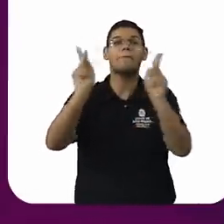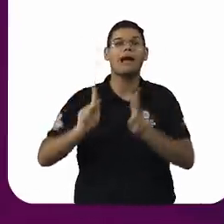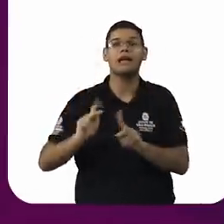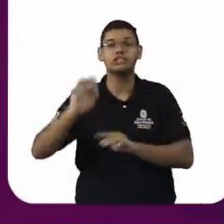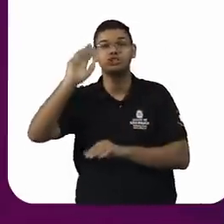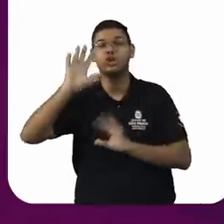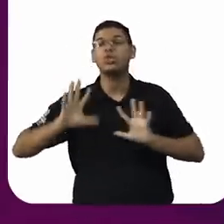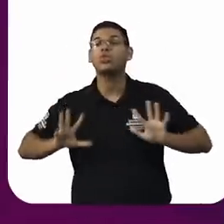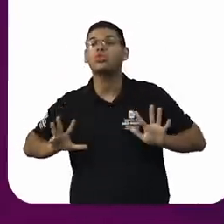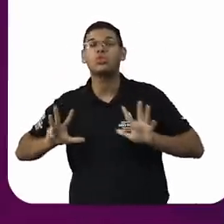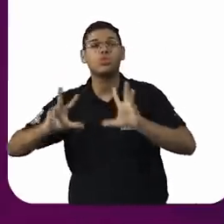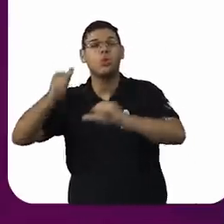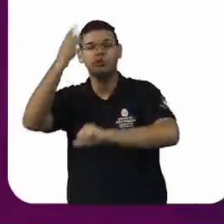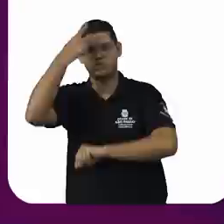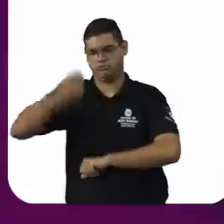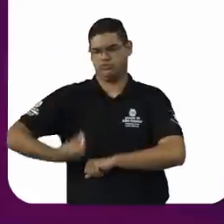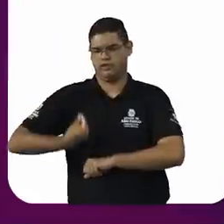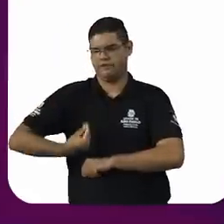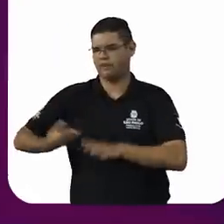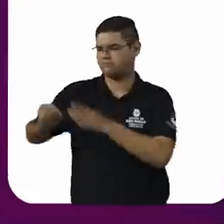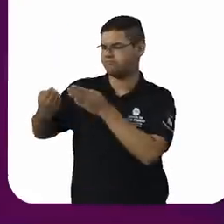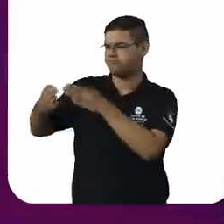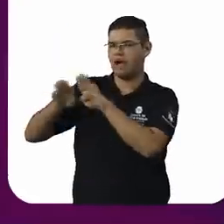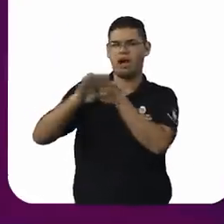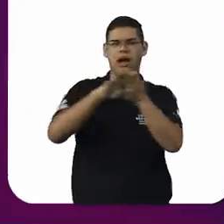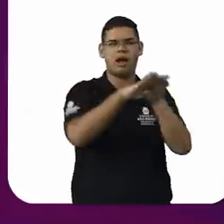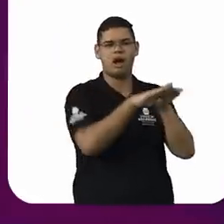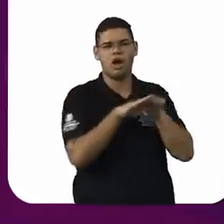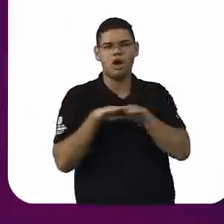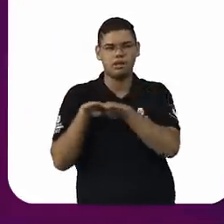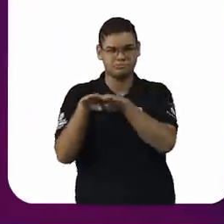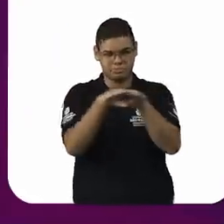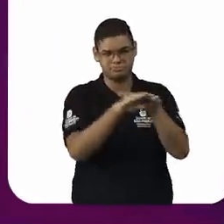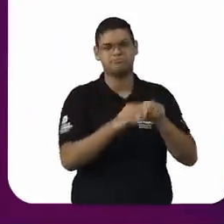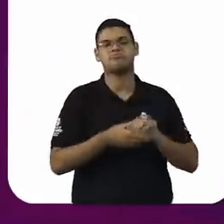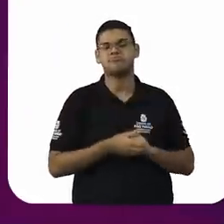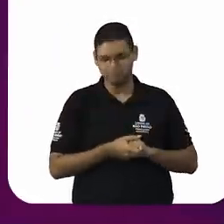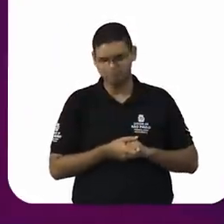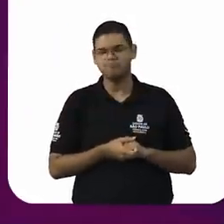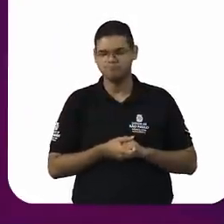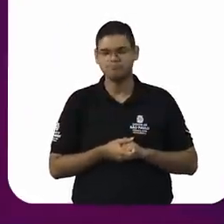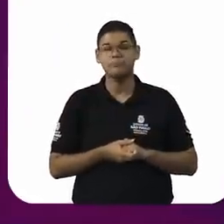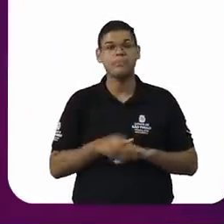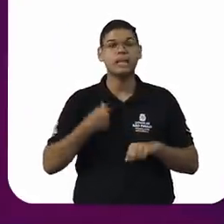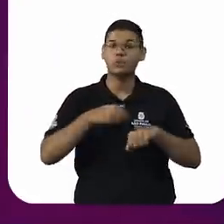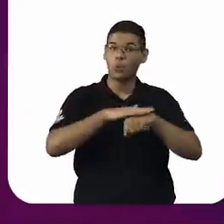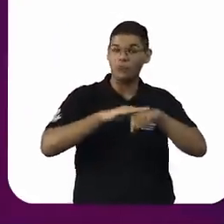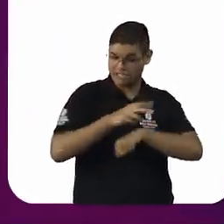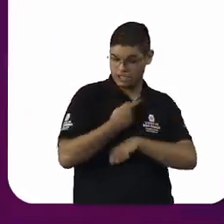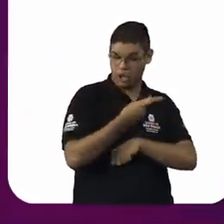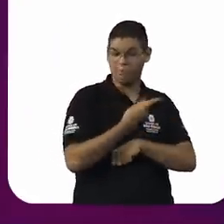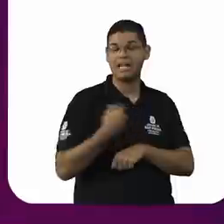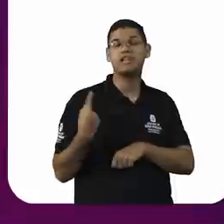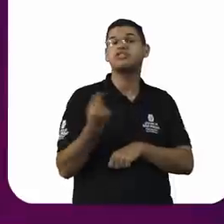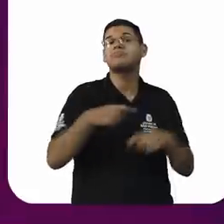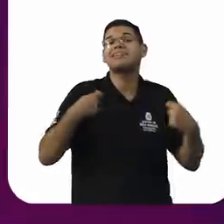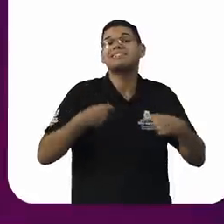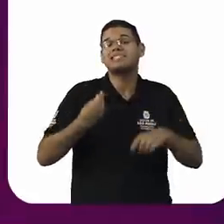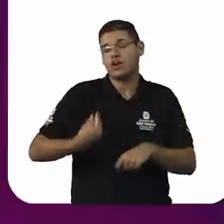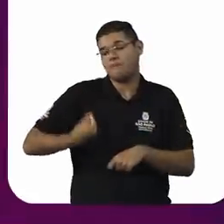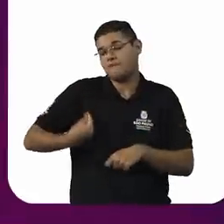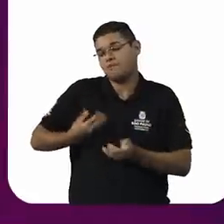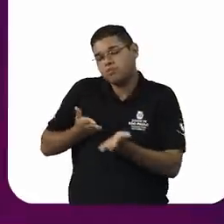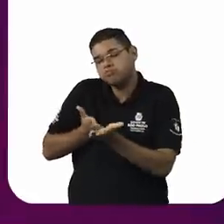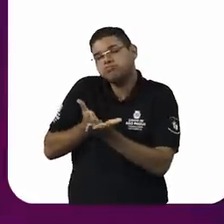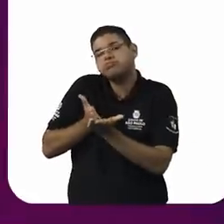tenho conversado bastante com outras lideranças, o doutor Hédio sabe disso, nós precisamos, sobretudo atualmente,